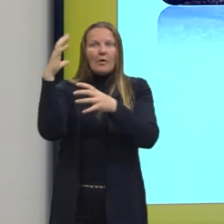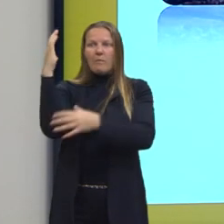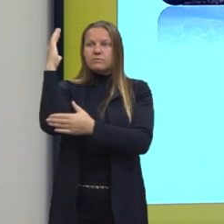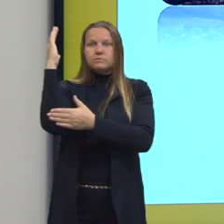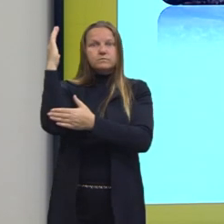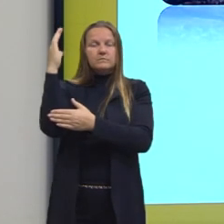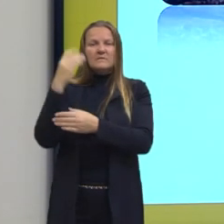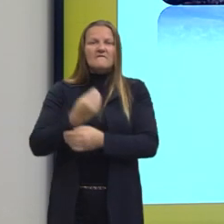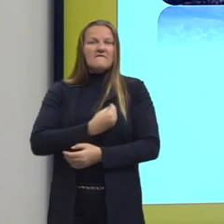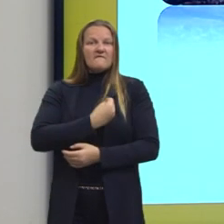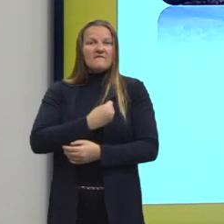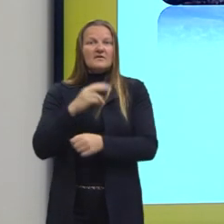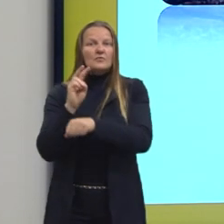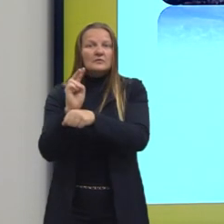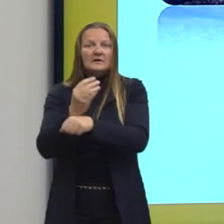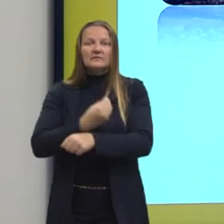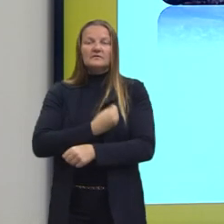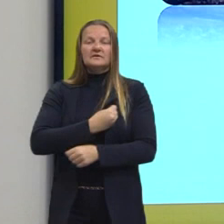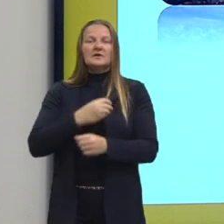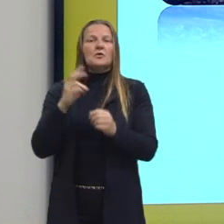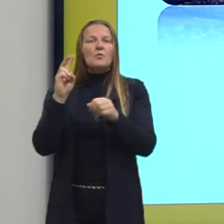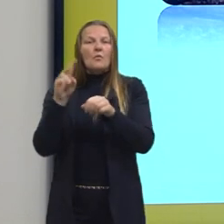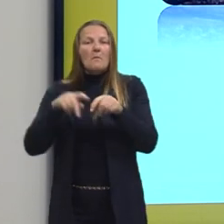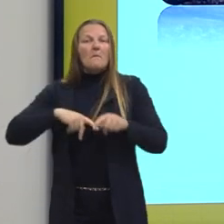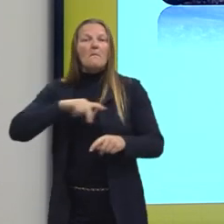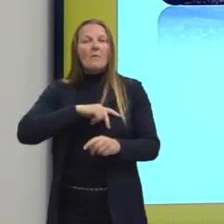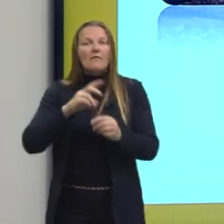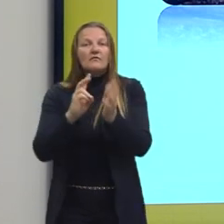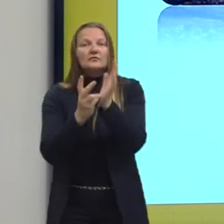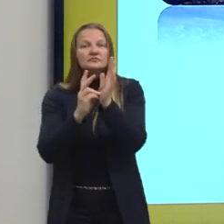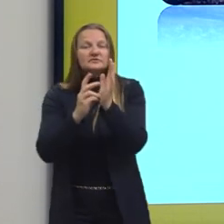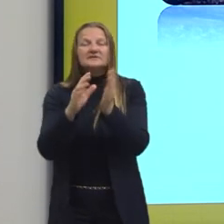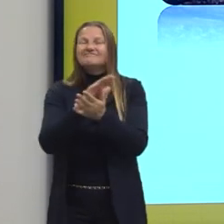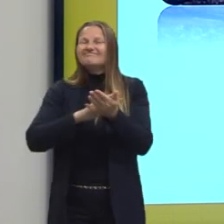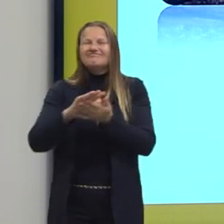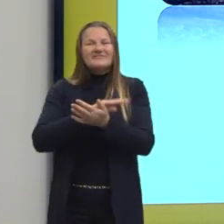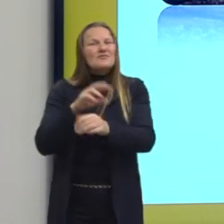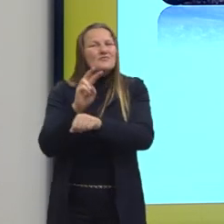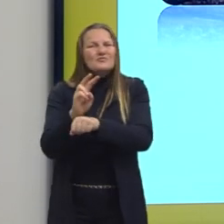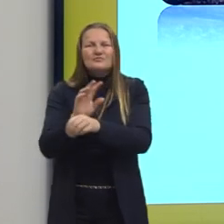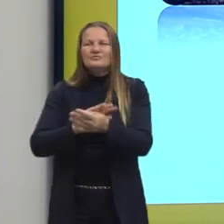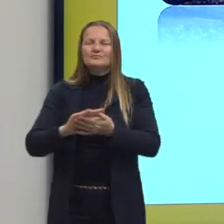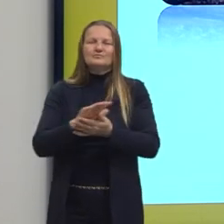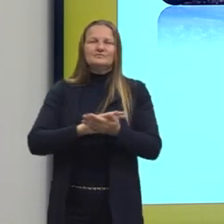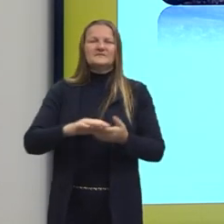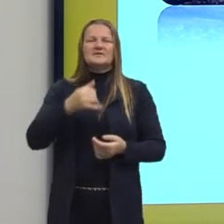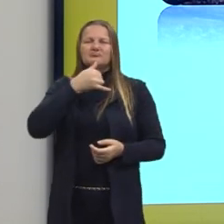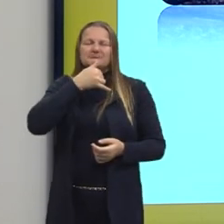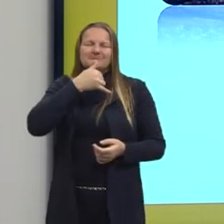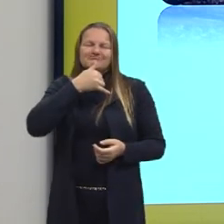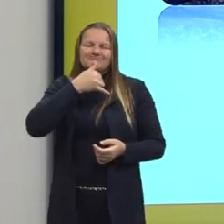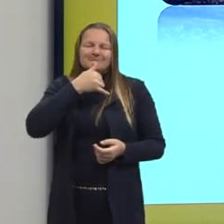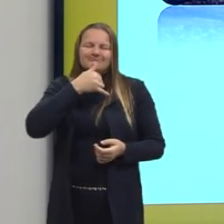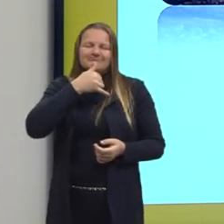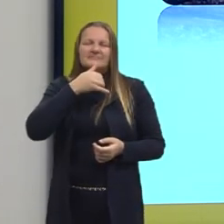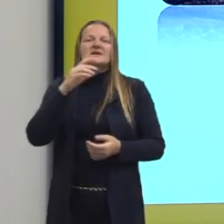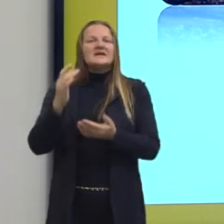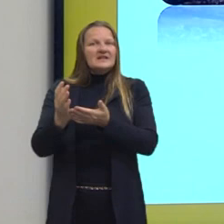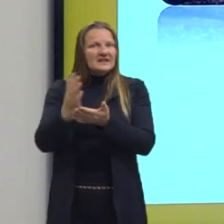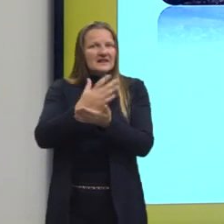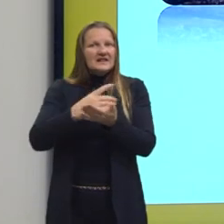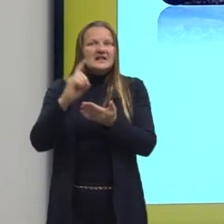com a vida, com o povo indígena e nada. Certo? Então, infelizmente, nós temos esses dados.